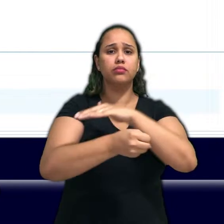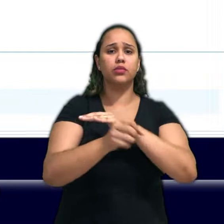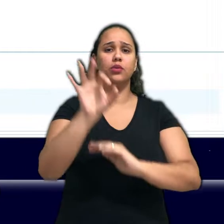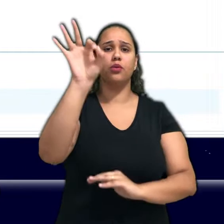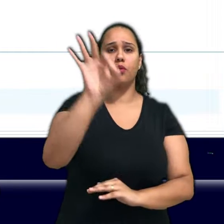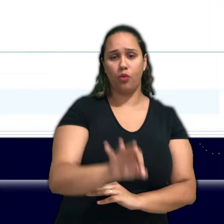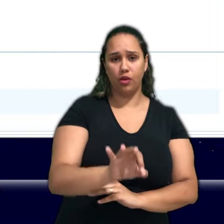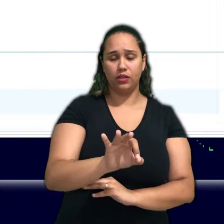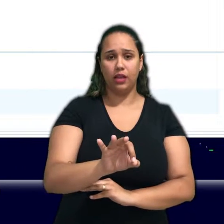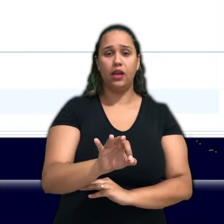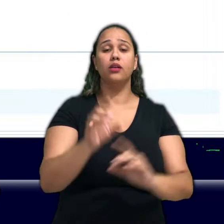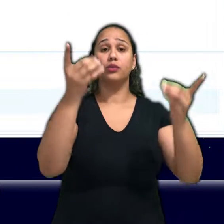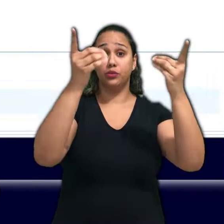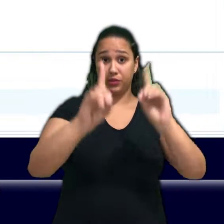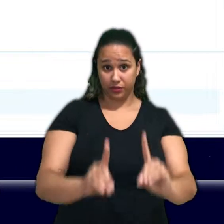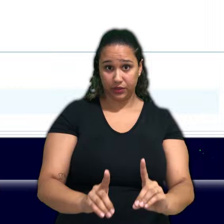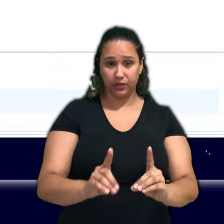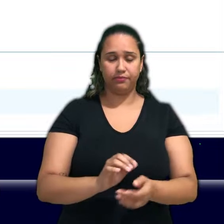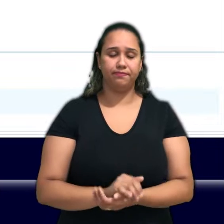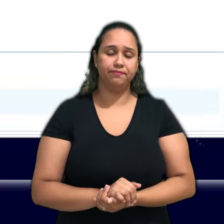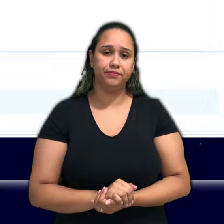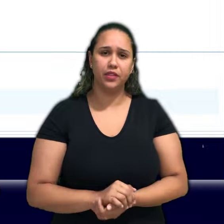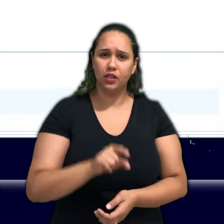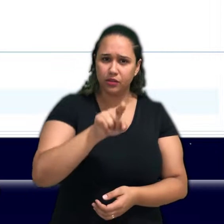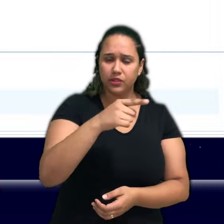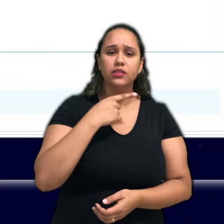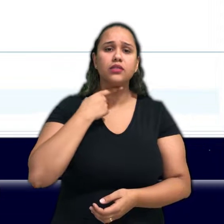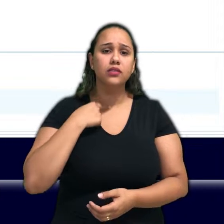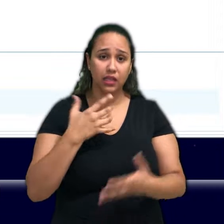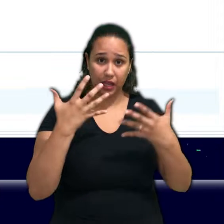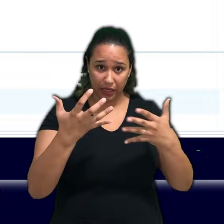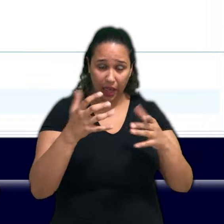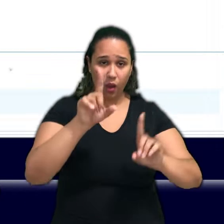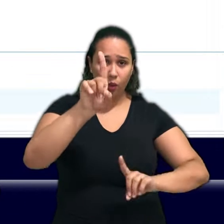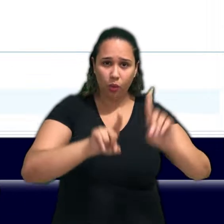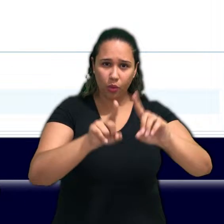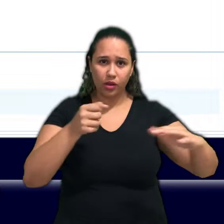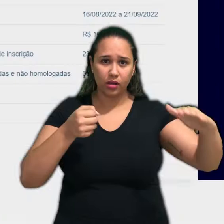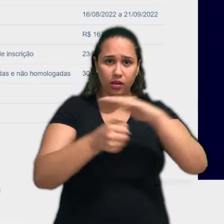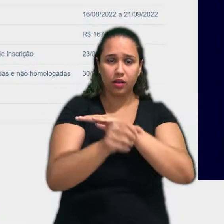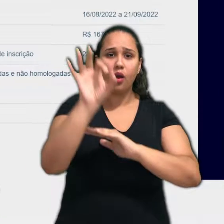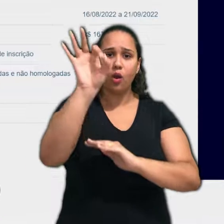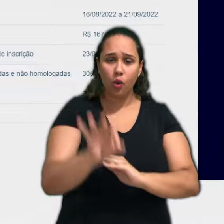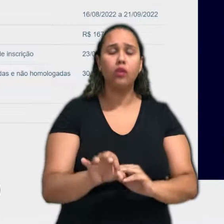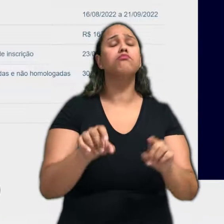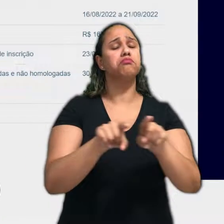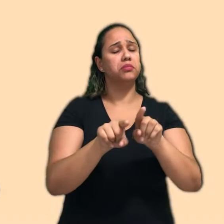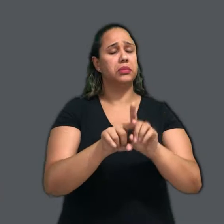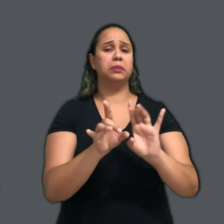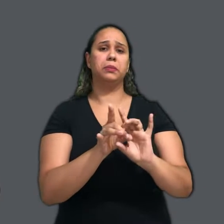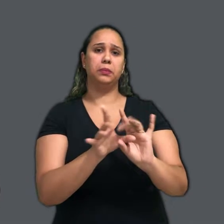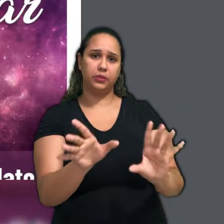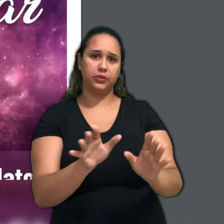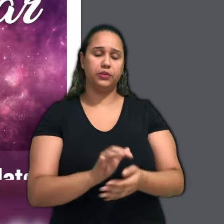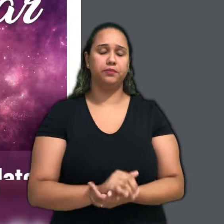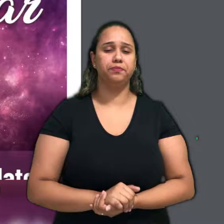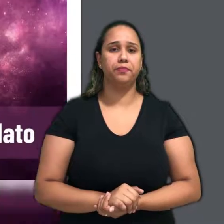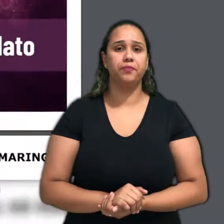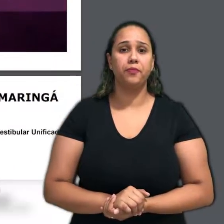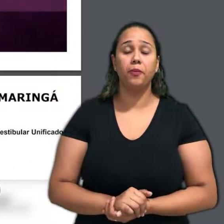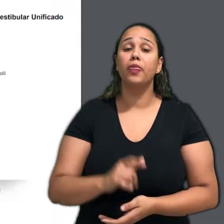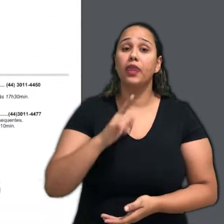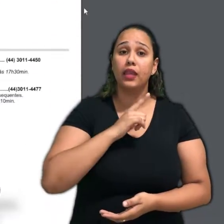pessoas com deficiência. Se for o seu caso, você pode optar por concorrer nesse sistema. No manual do candidato, que está